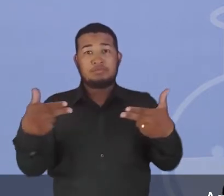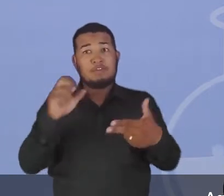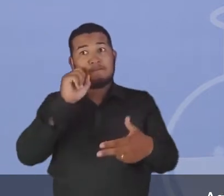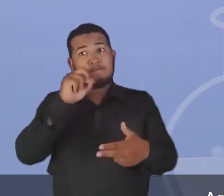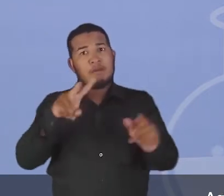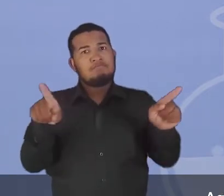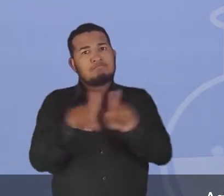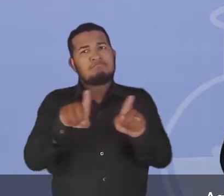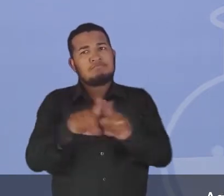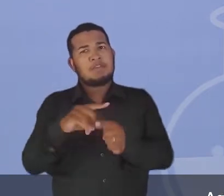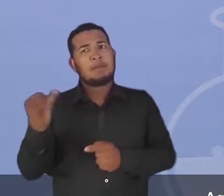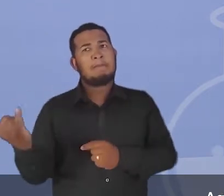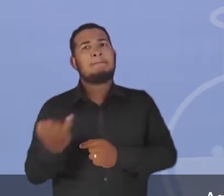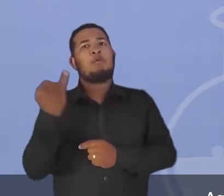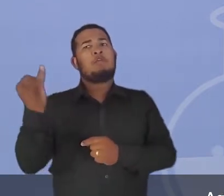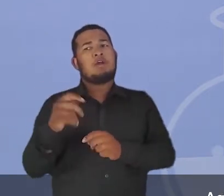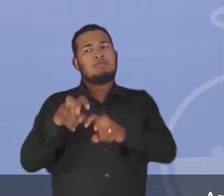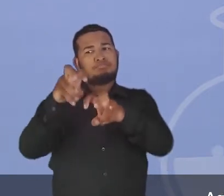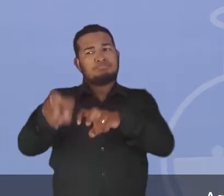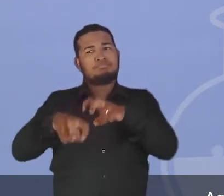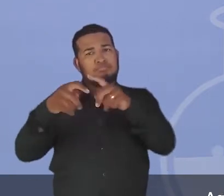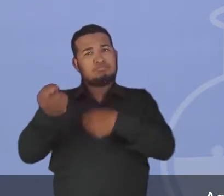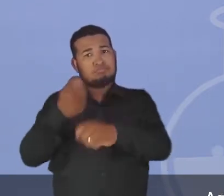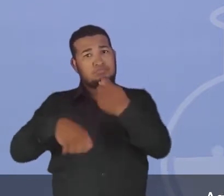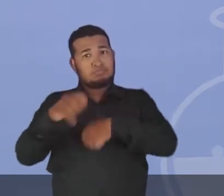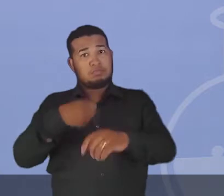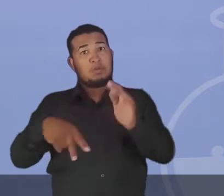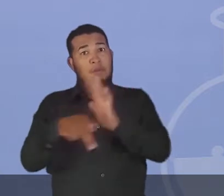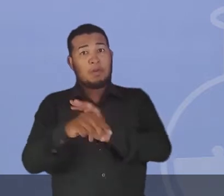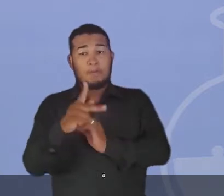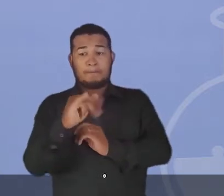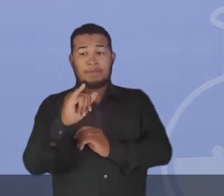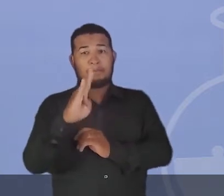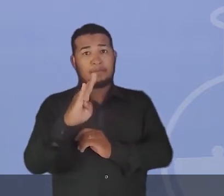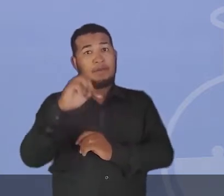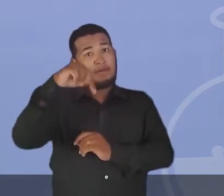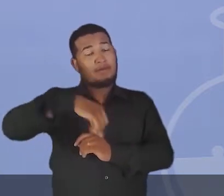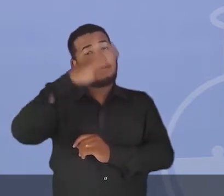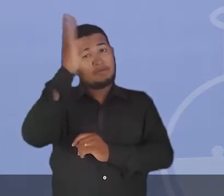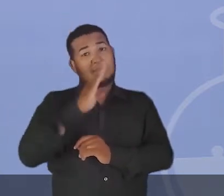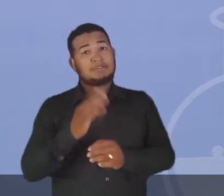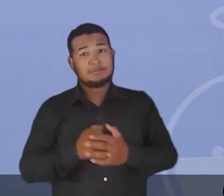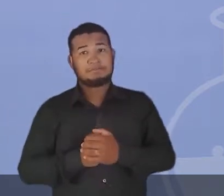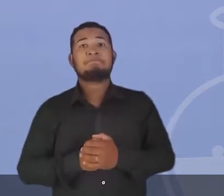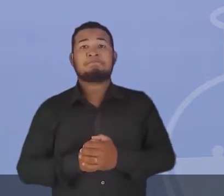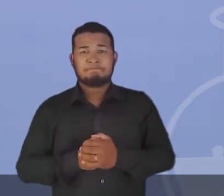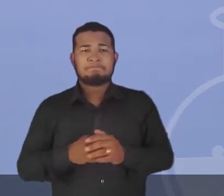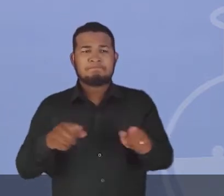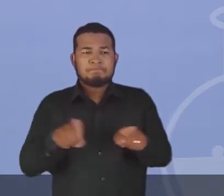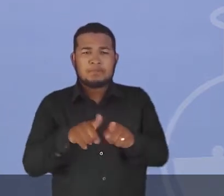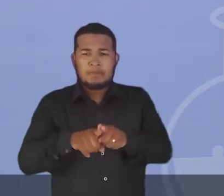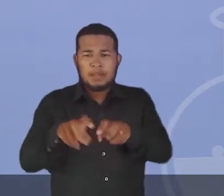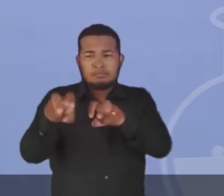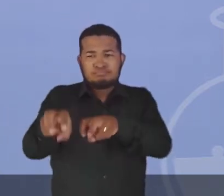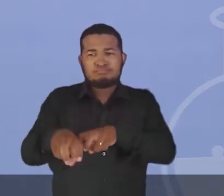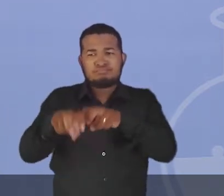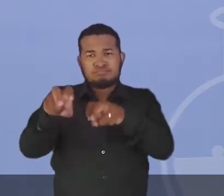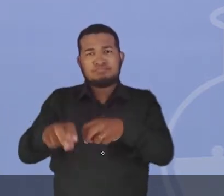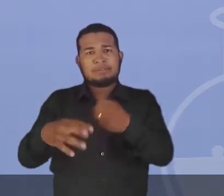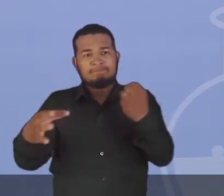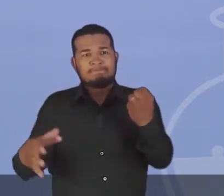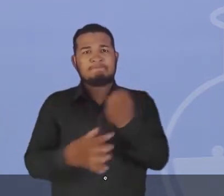importante o agronegócio para o PIB do Brasil, mas vimos também que a produção do pequeno produtor